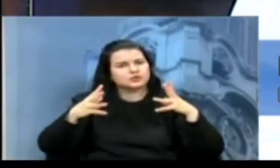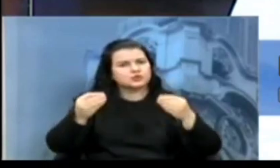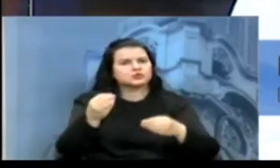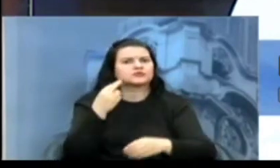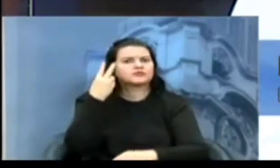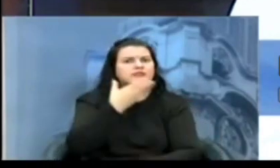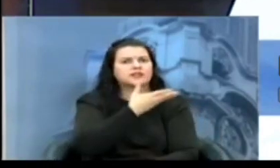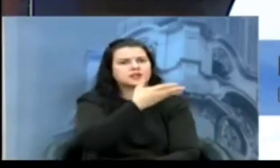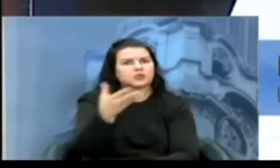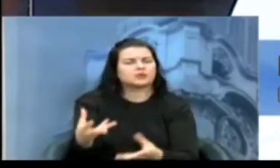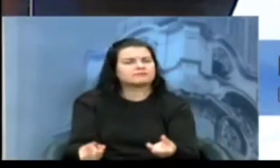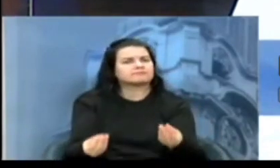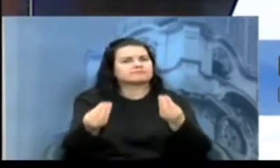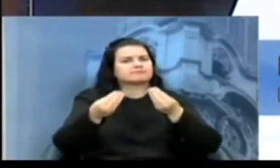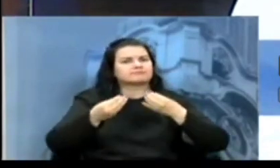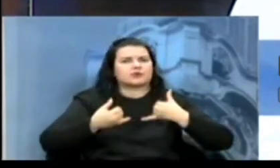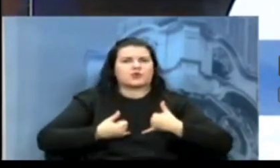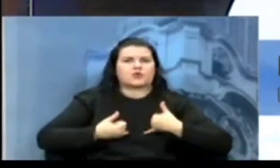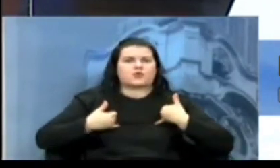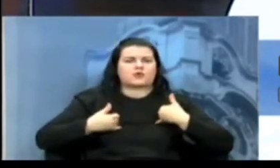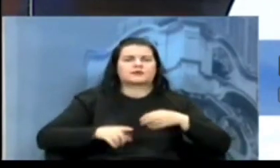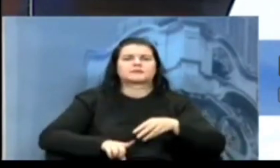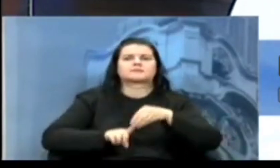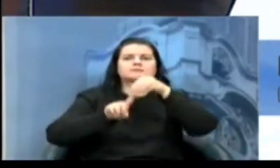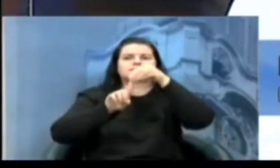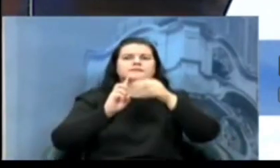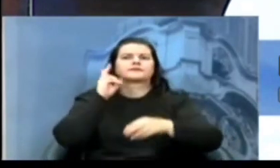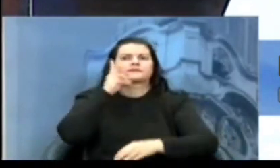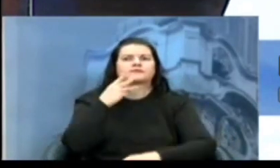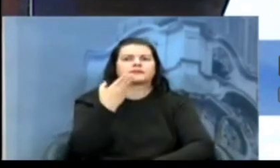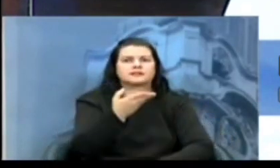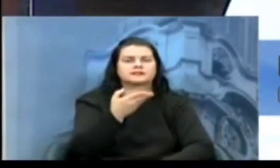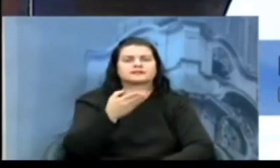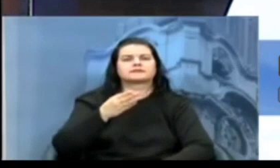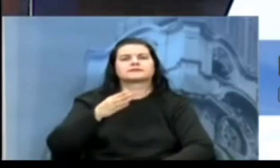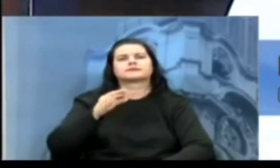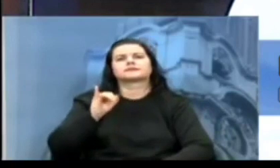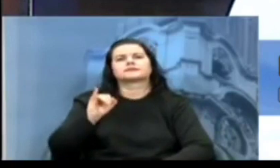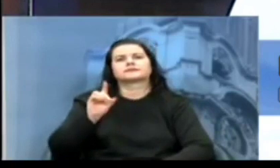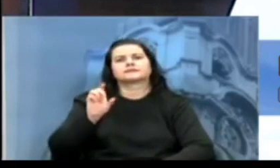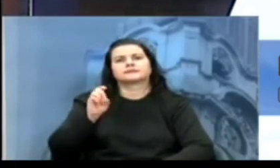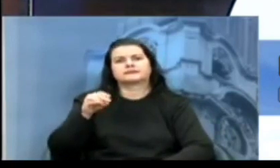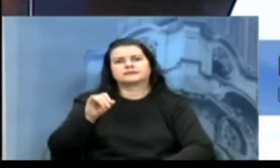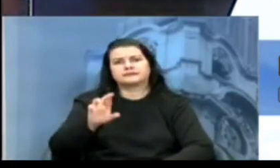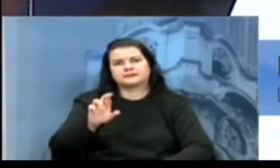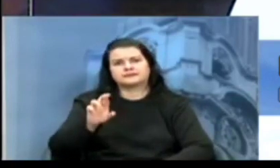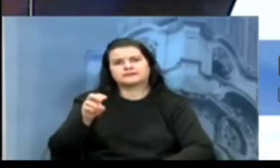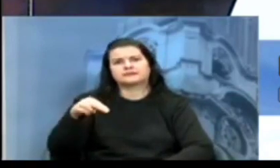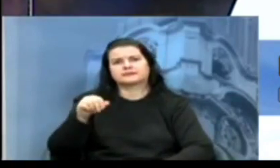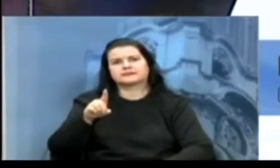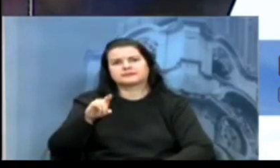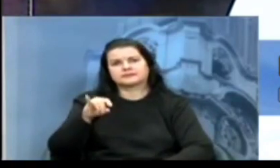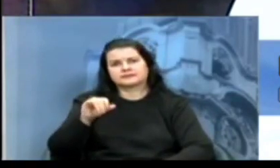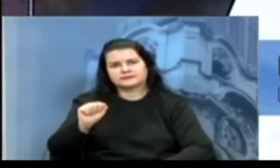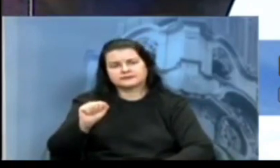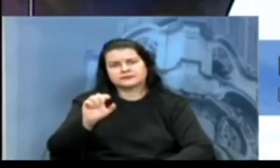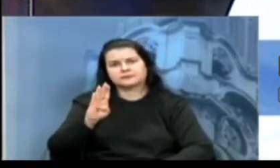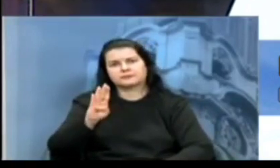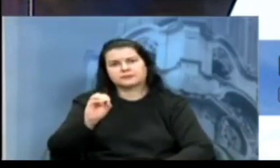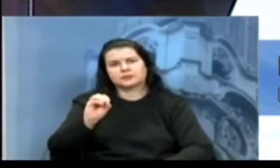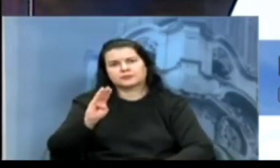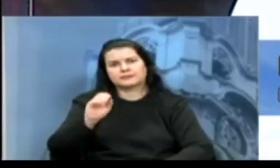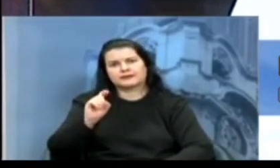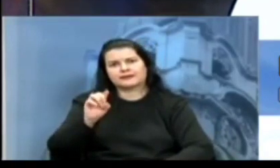honraria, principalmente aos vereadores Sequim, Nádia, Bobadra, Bruna, Sangali,